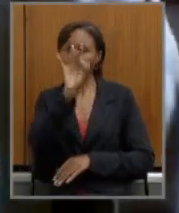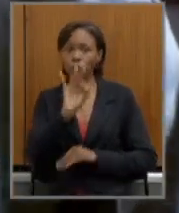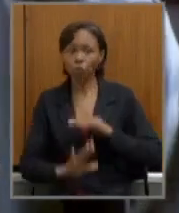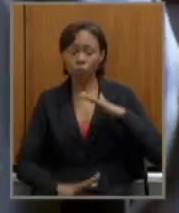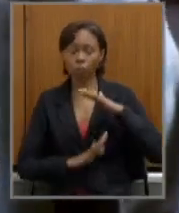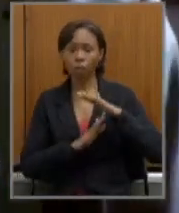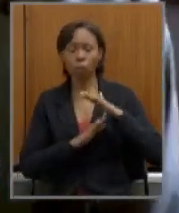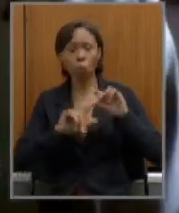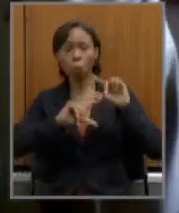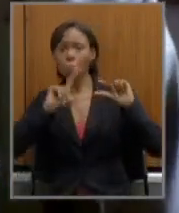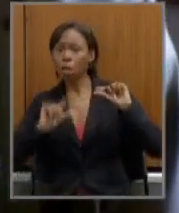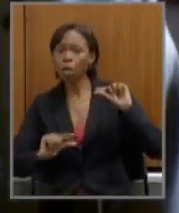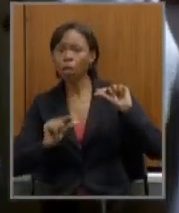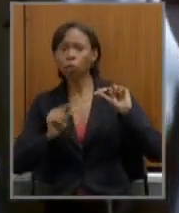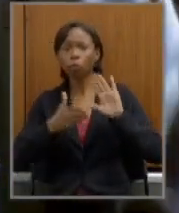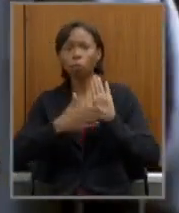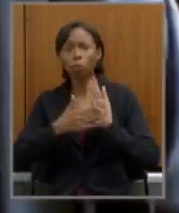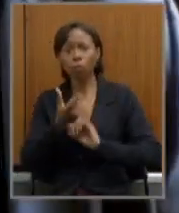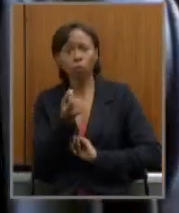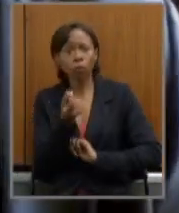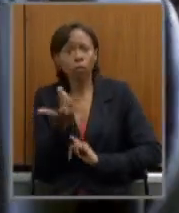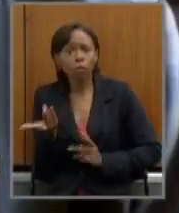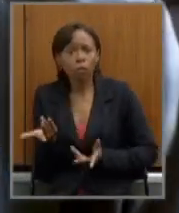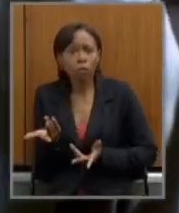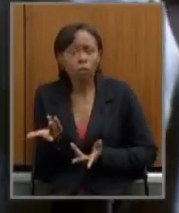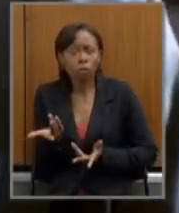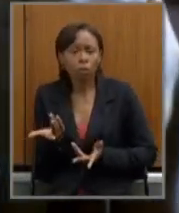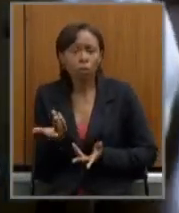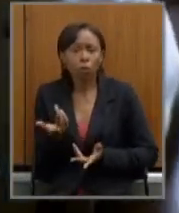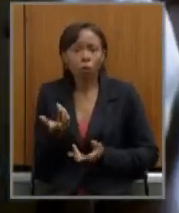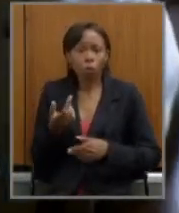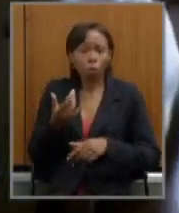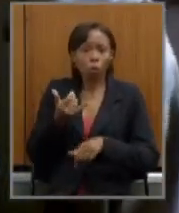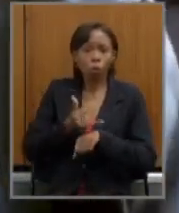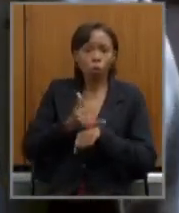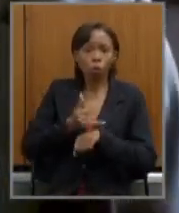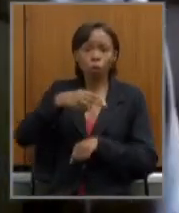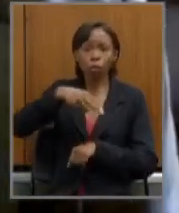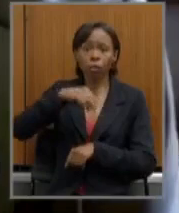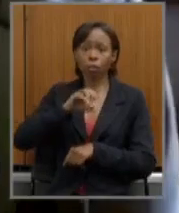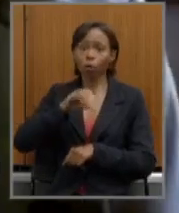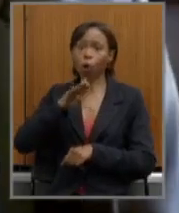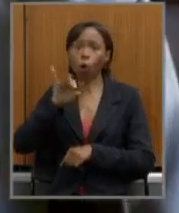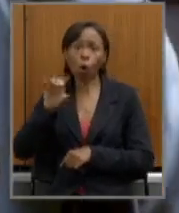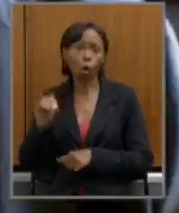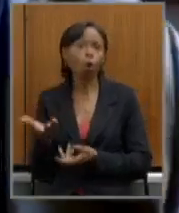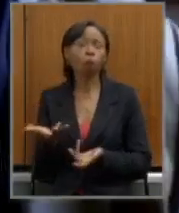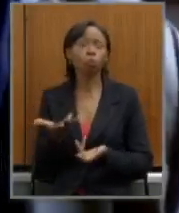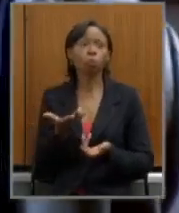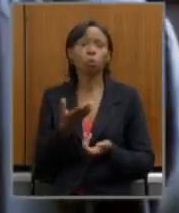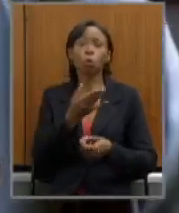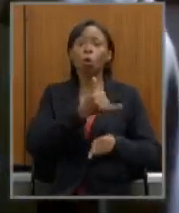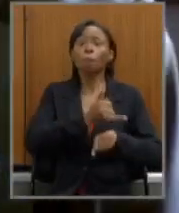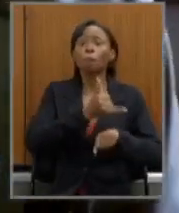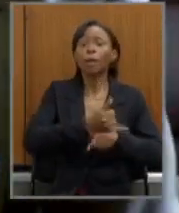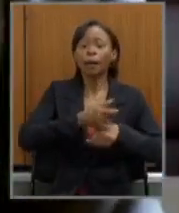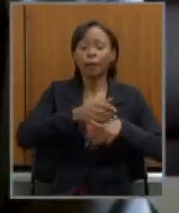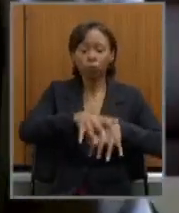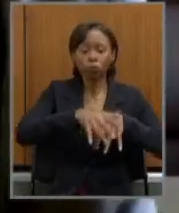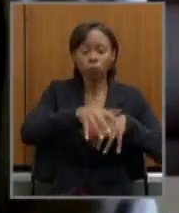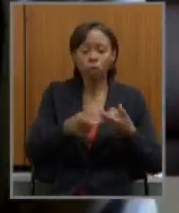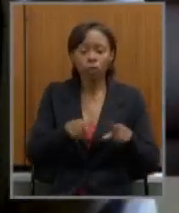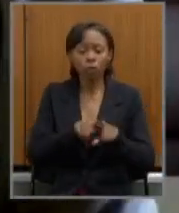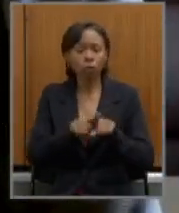menos propõe 20% por que não o nióbio acolhe isso o minério de ferro também pode podia que o